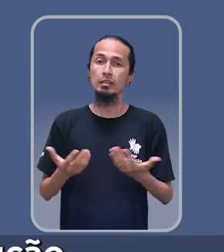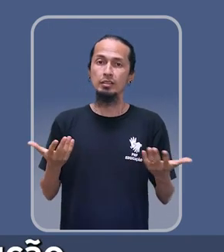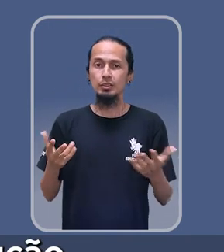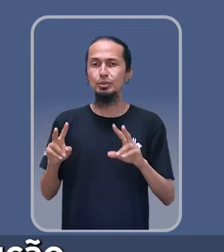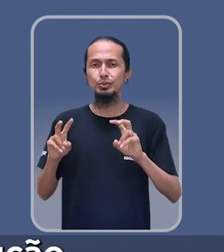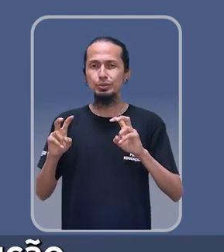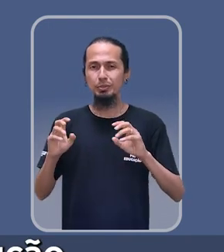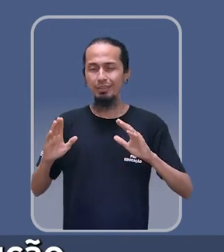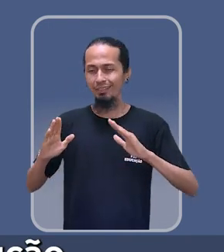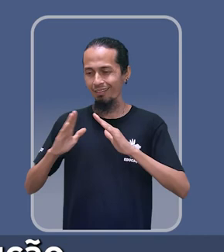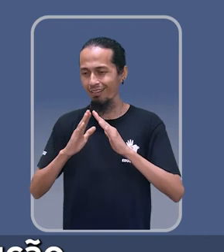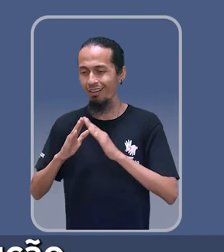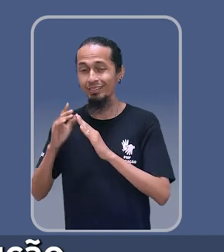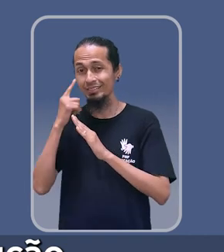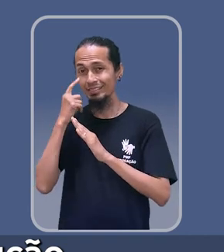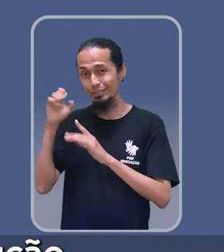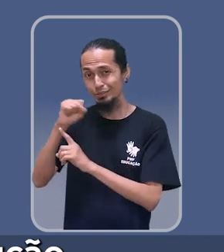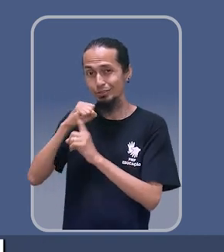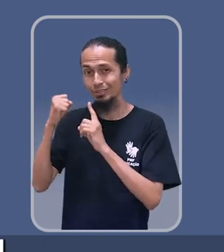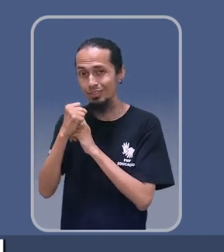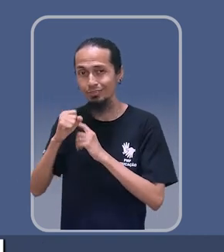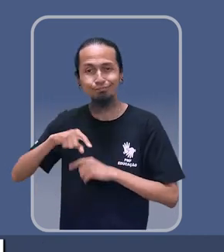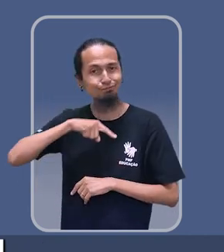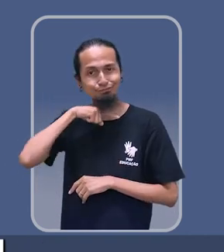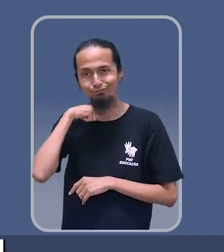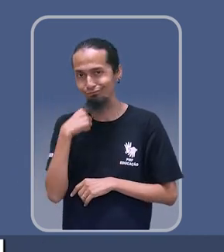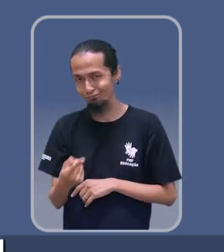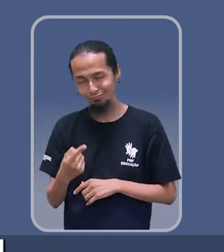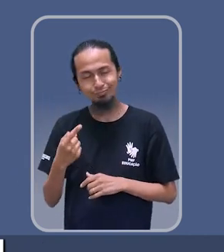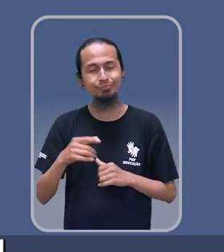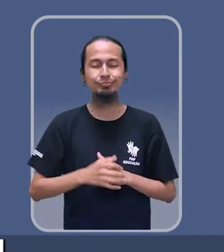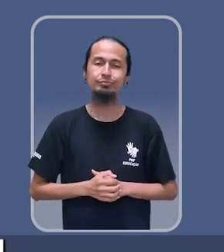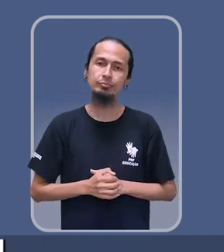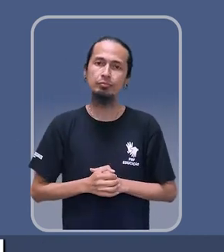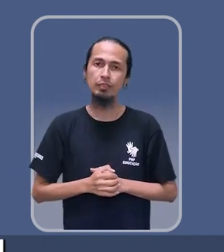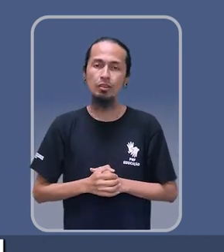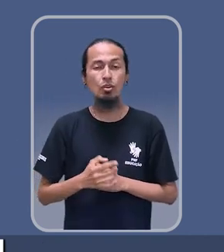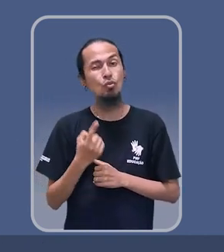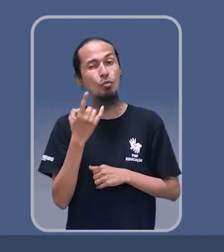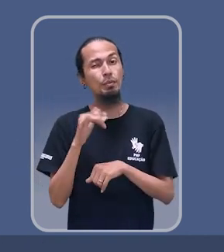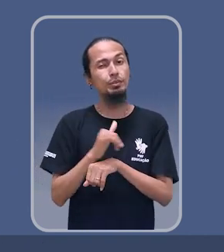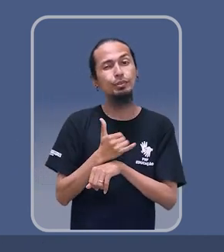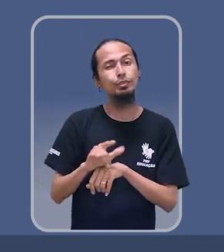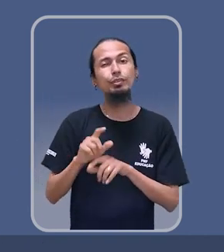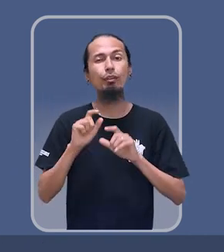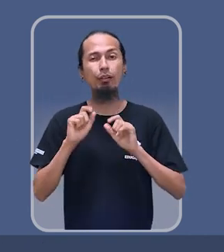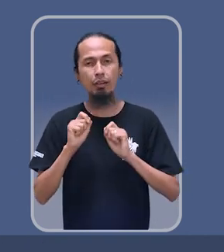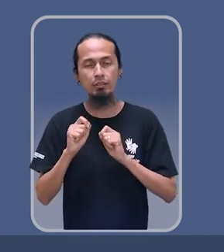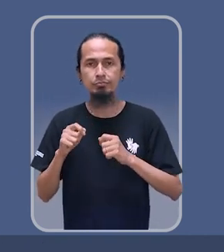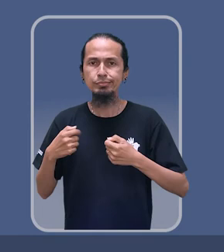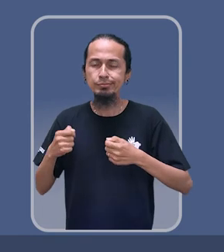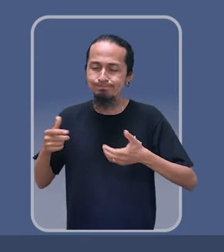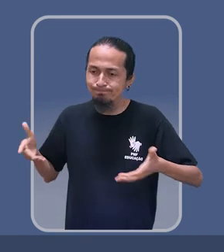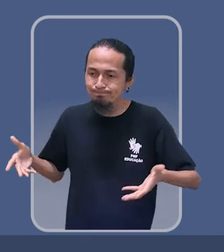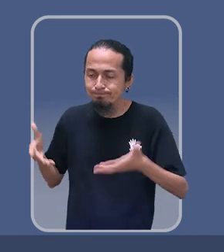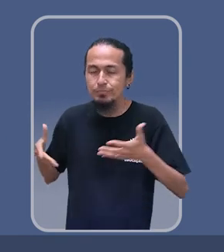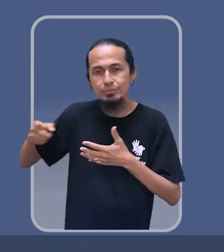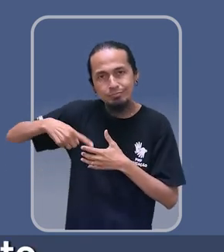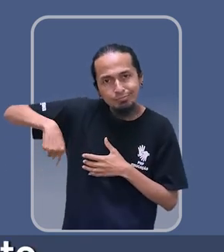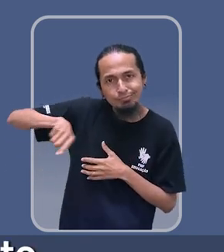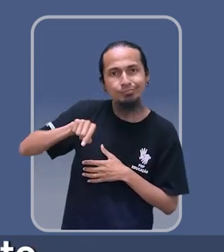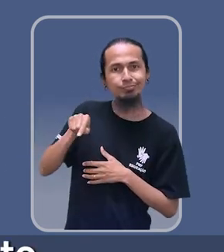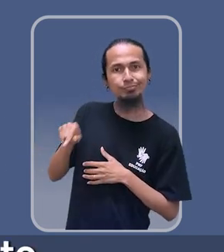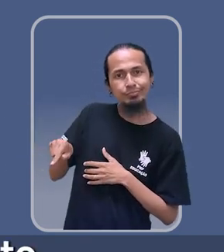Não temos tido eficiência na produção de habitação de interesse social. Uma das alternativas é melhorar os